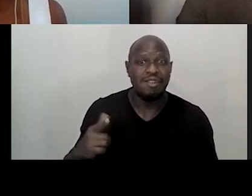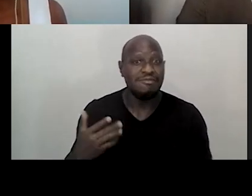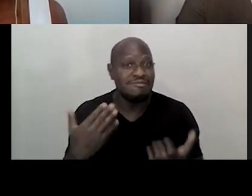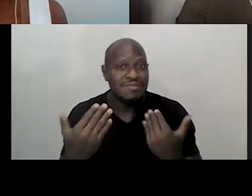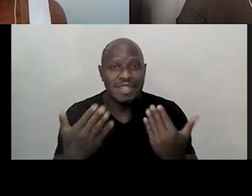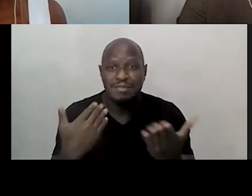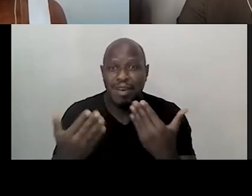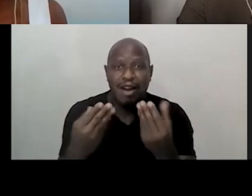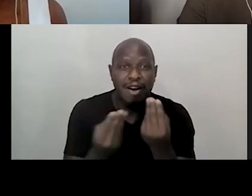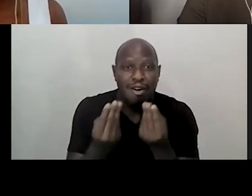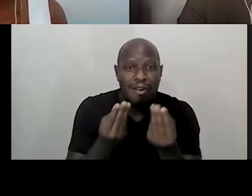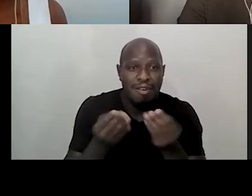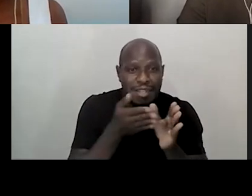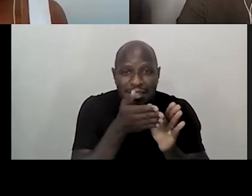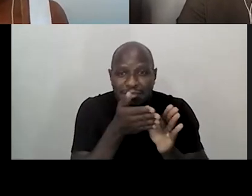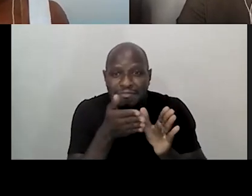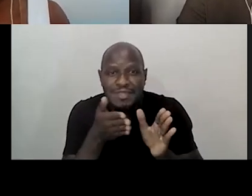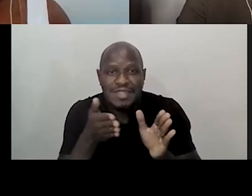nesse período aí,